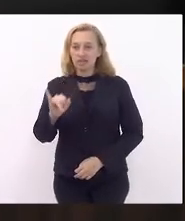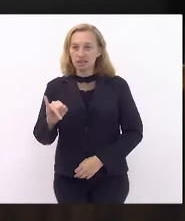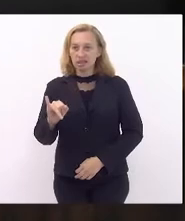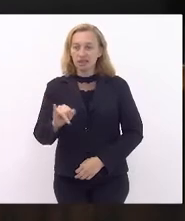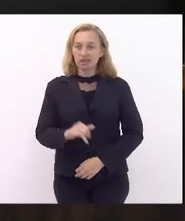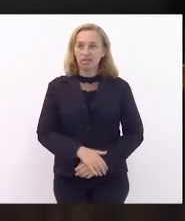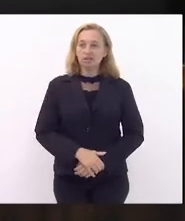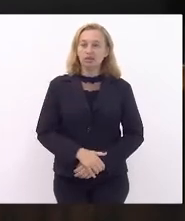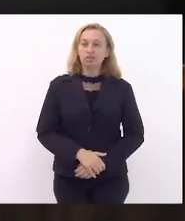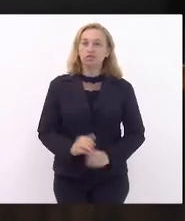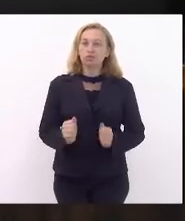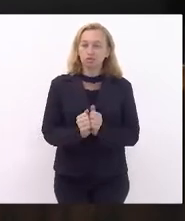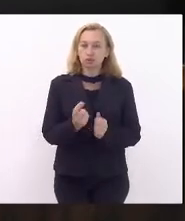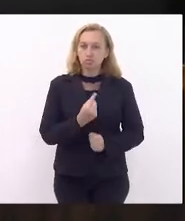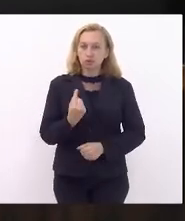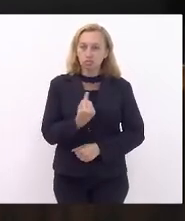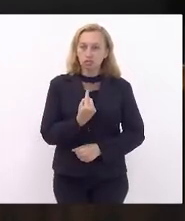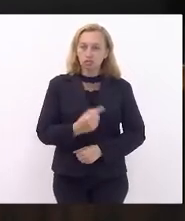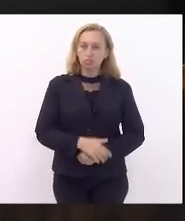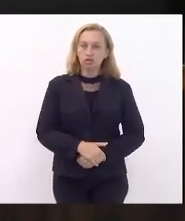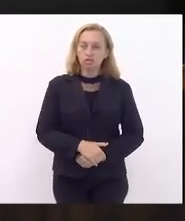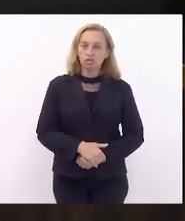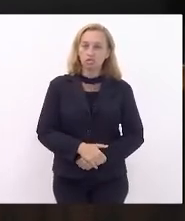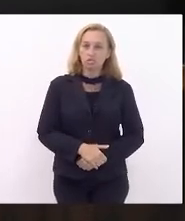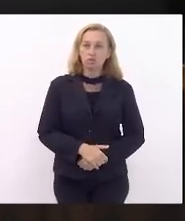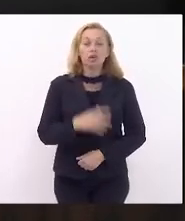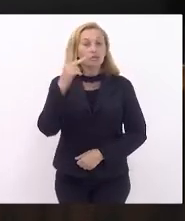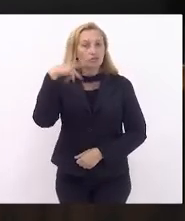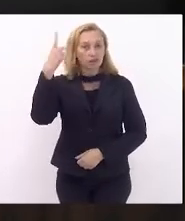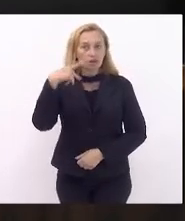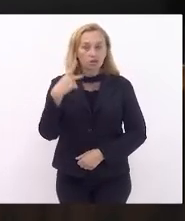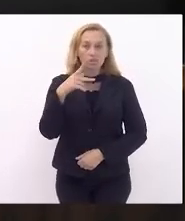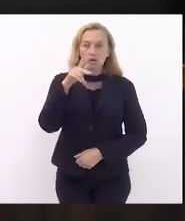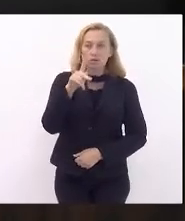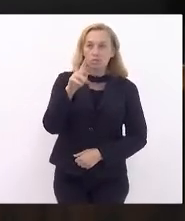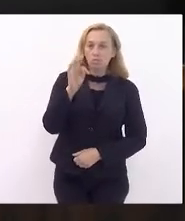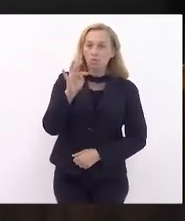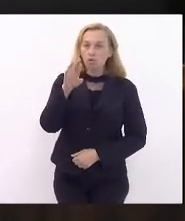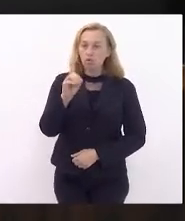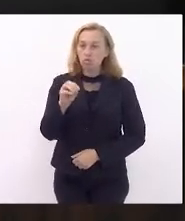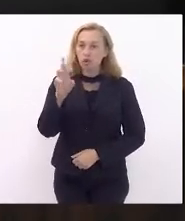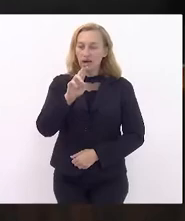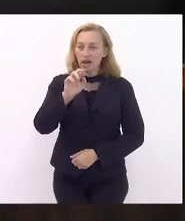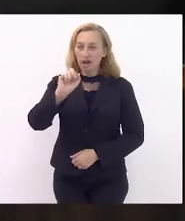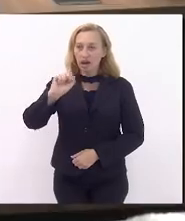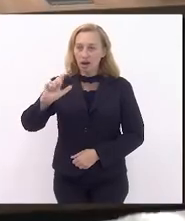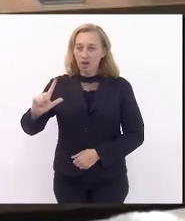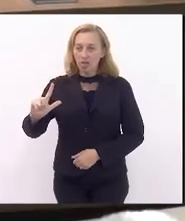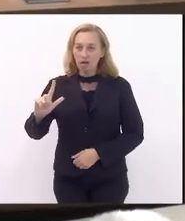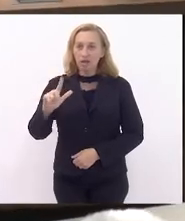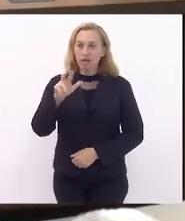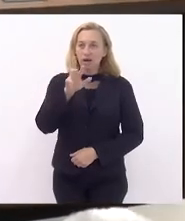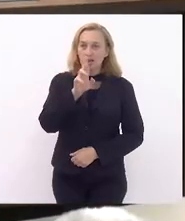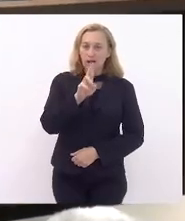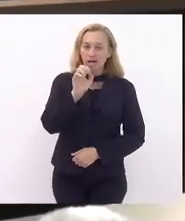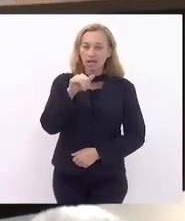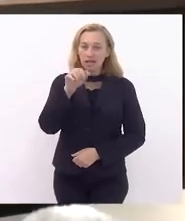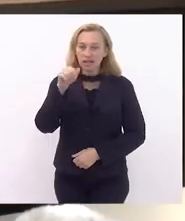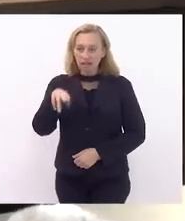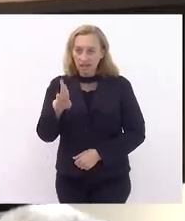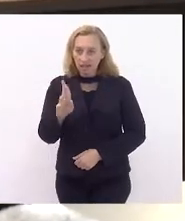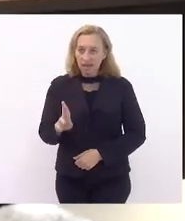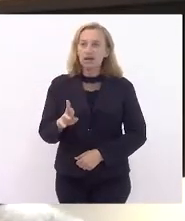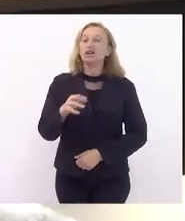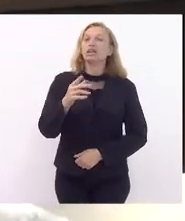Estão conosco o vereador de Porto Real, Renan. Seja bem-vindo, Renan. E a vereadora